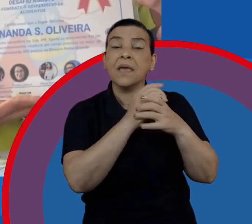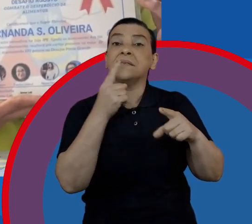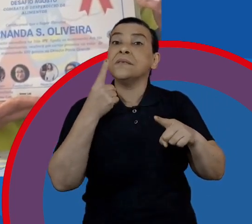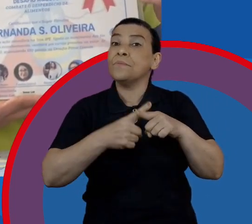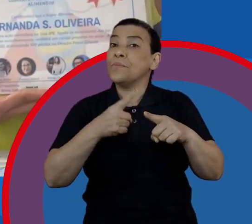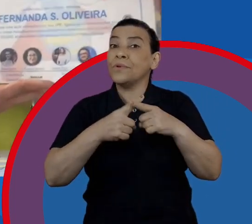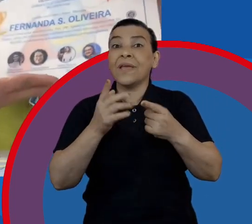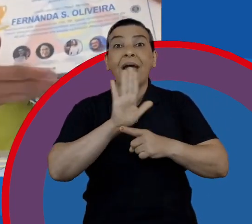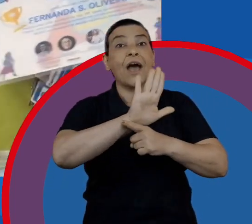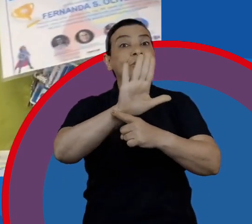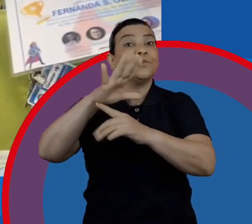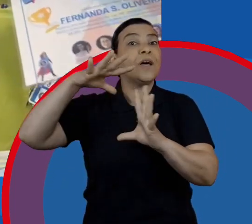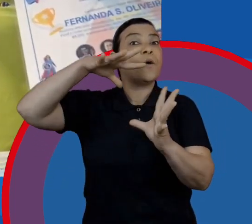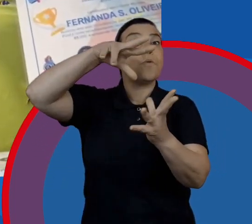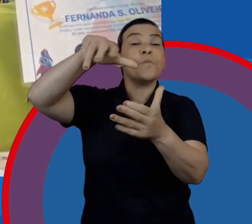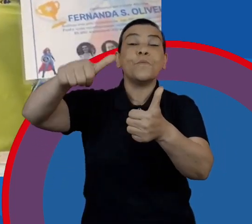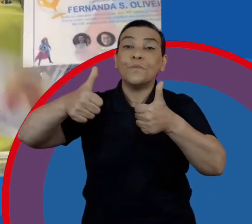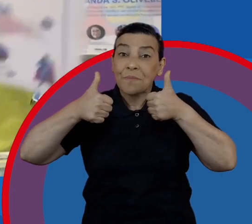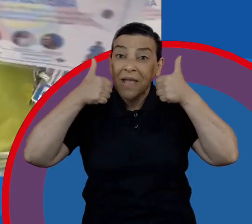mundo melhor.